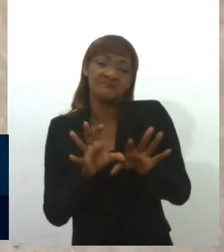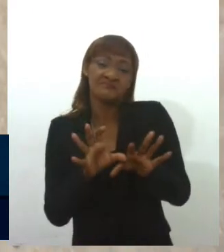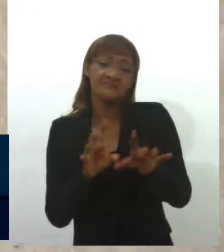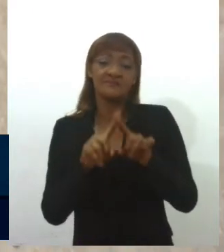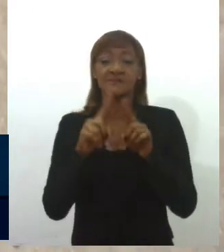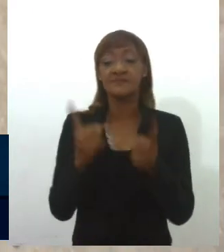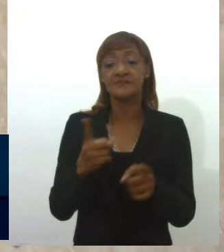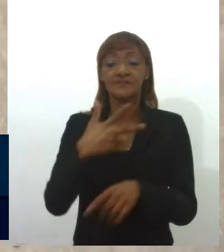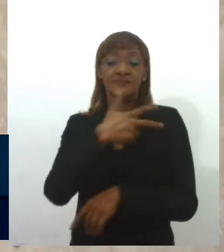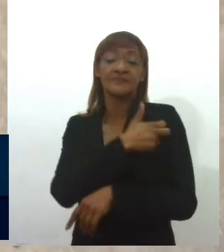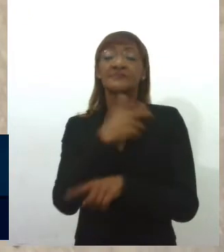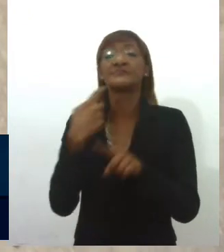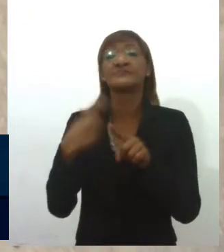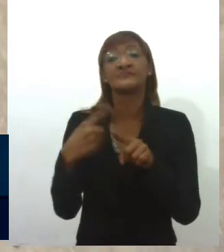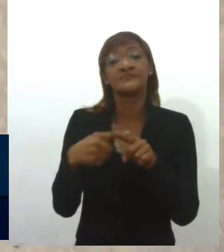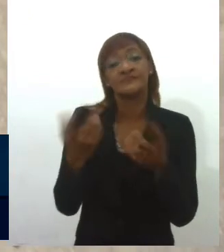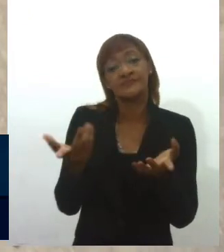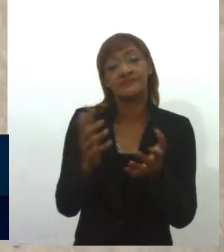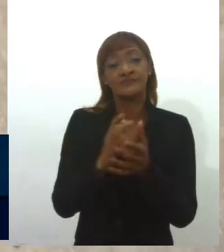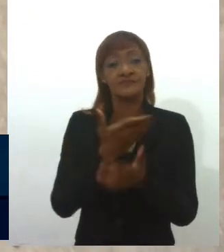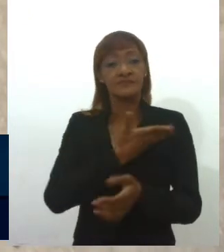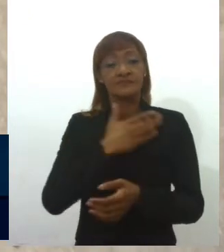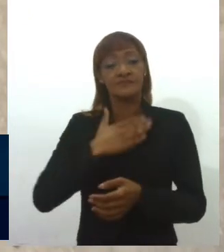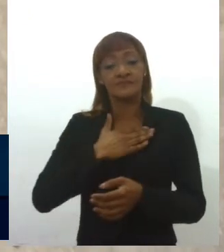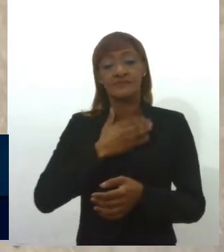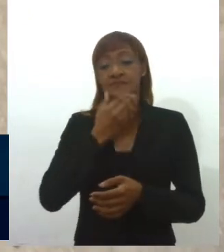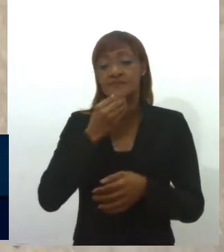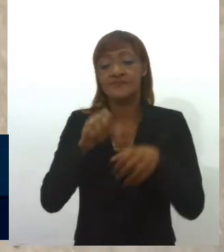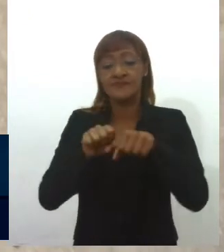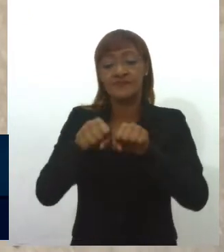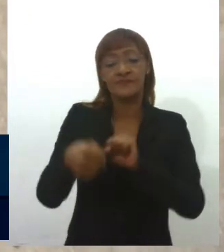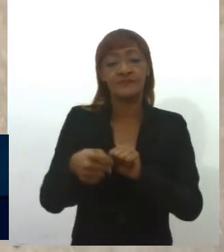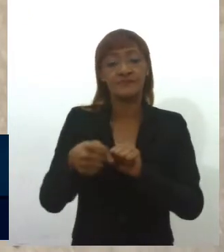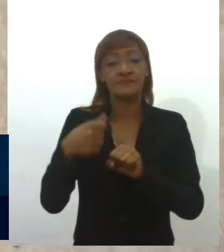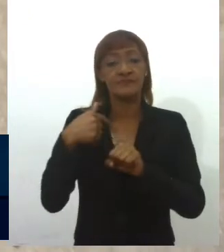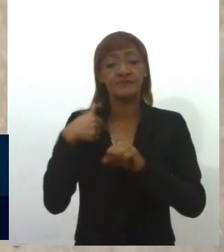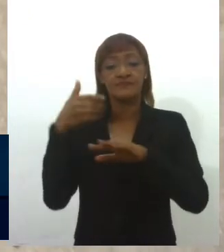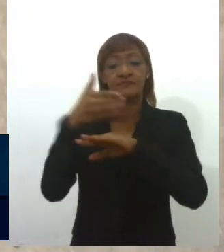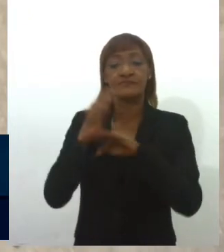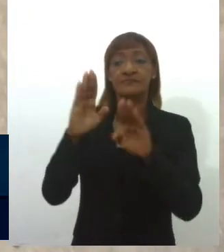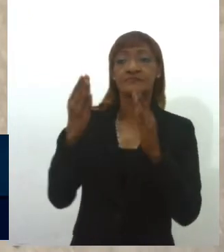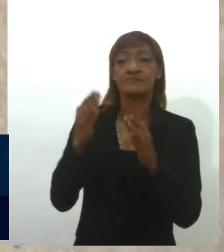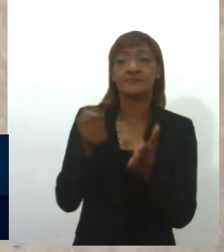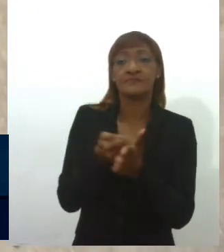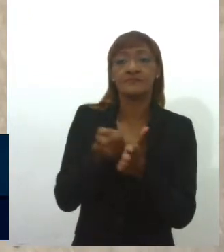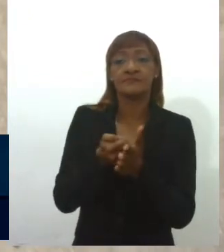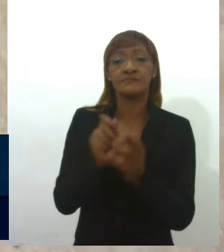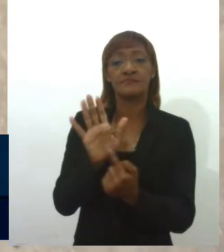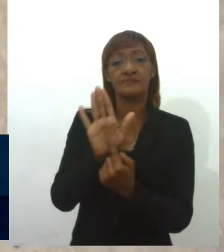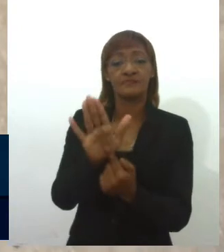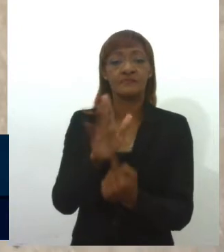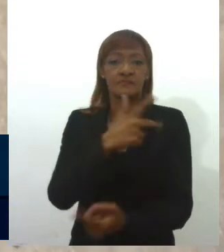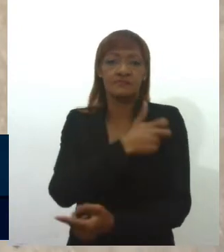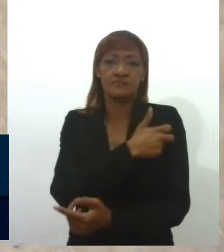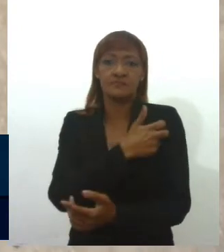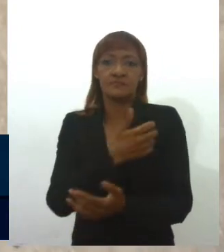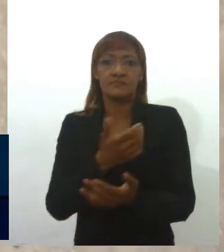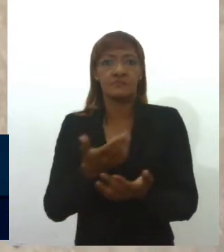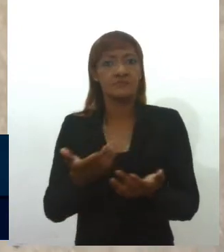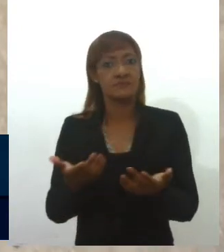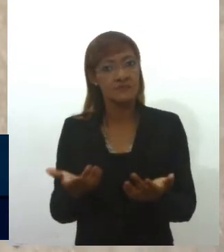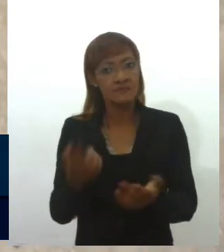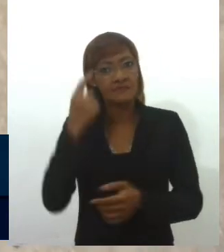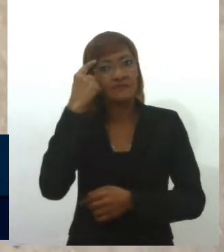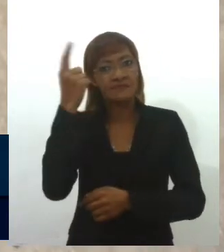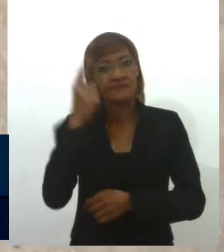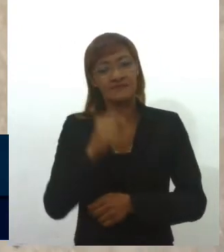vacinei porque um amigo meu se formou e para a formatura era exigido que eu demonstrasse a vacinação. Se imaginem,